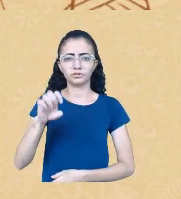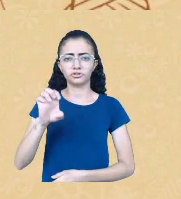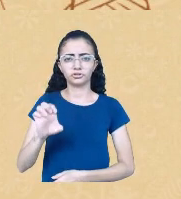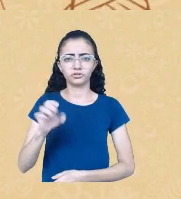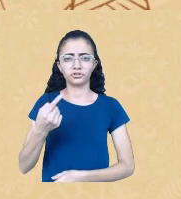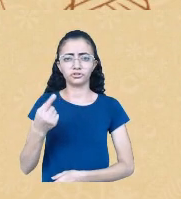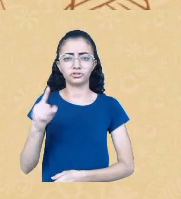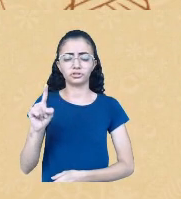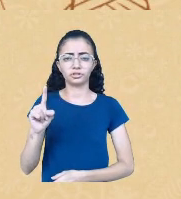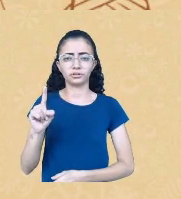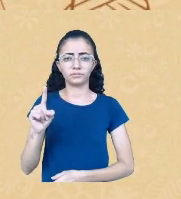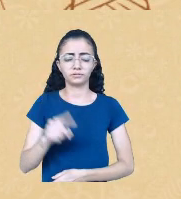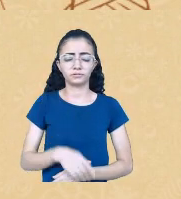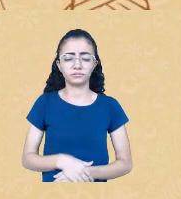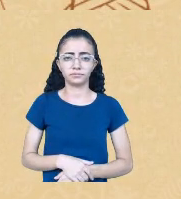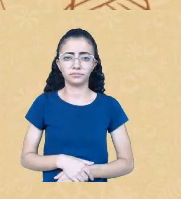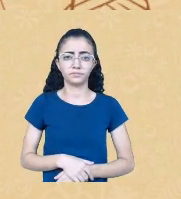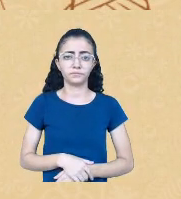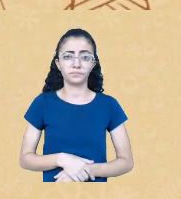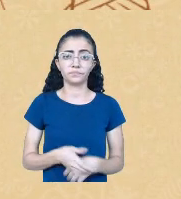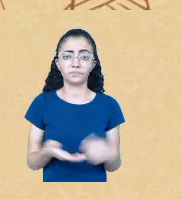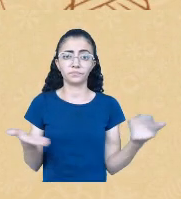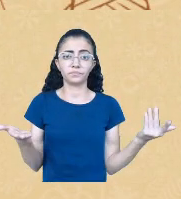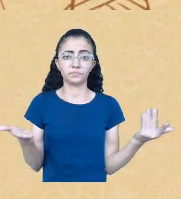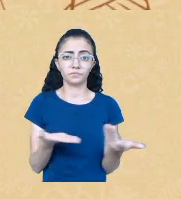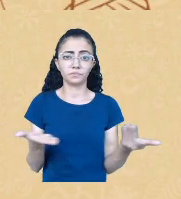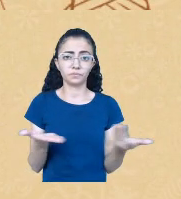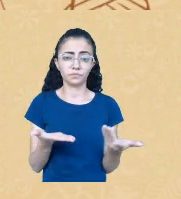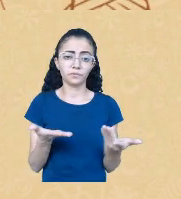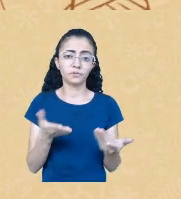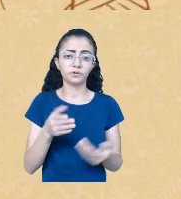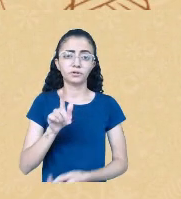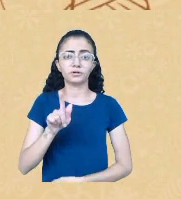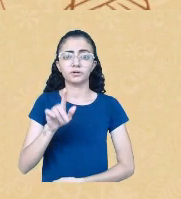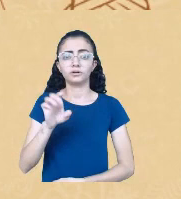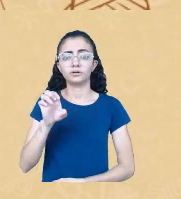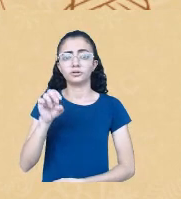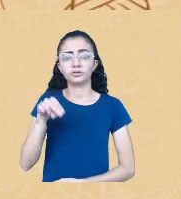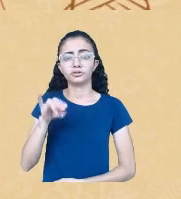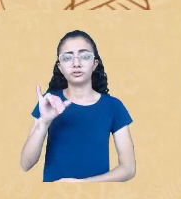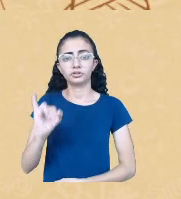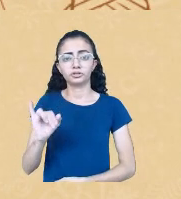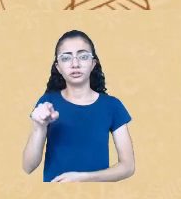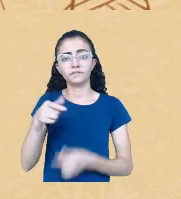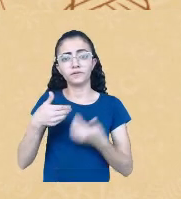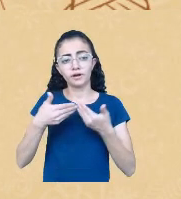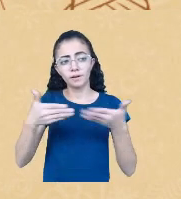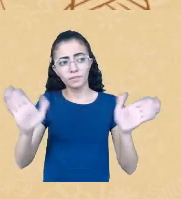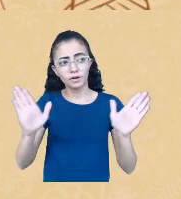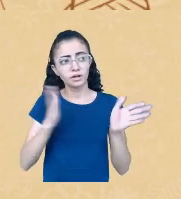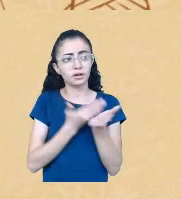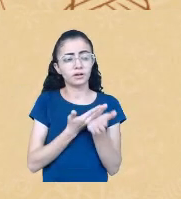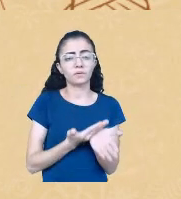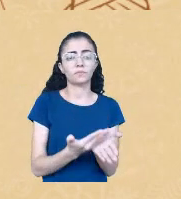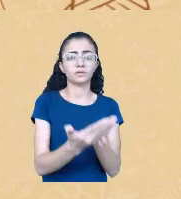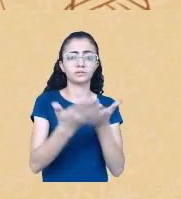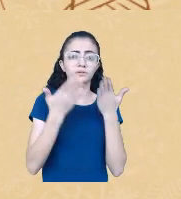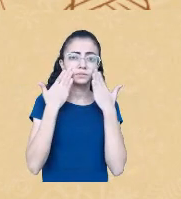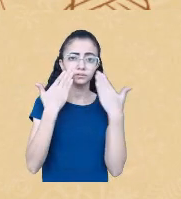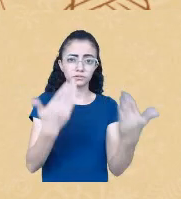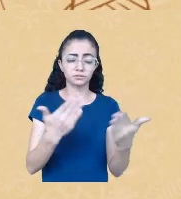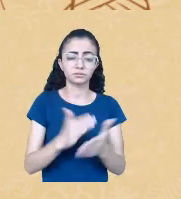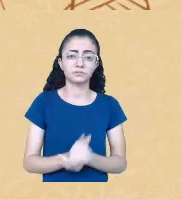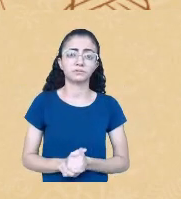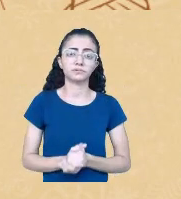Vou passar a palavra para a Geni Nunes, que abrirá o nosso encontro, e a gente finaliza hoje com a